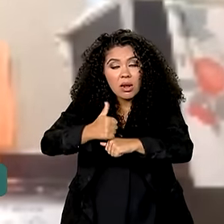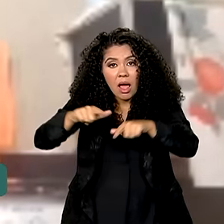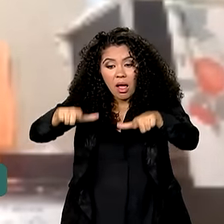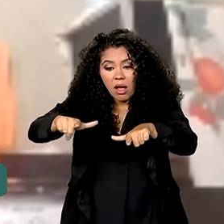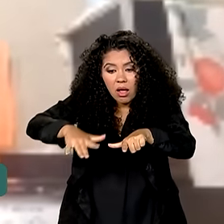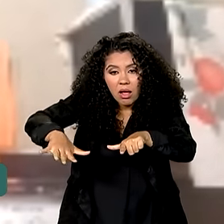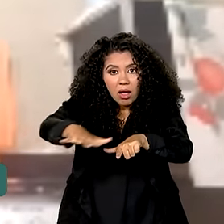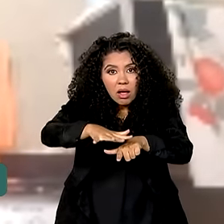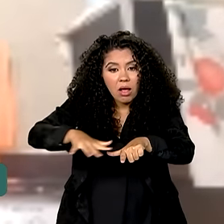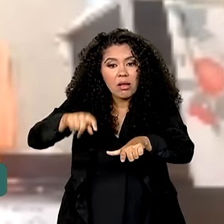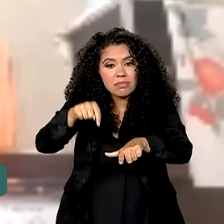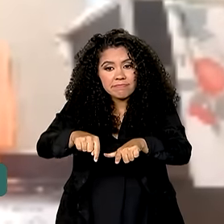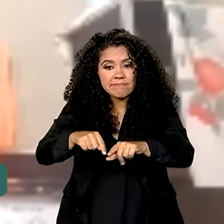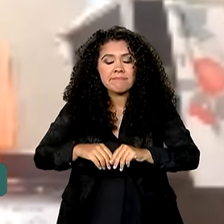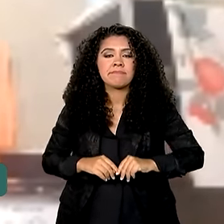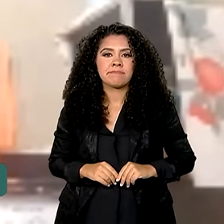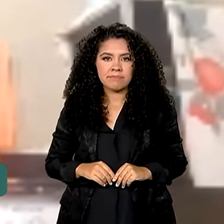por aí.